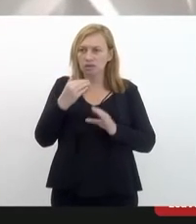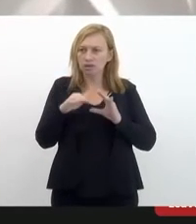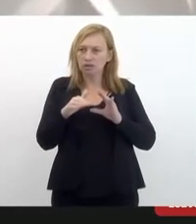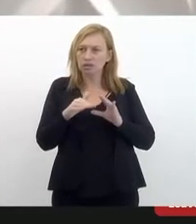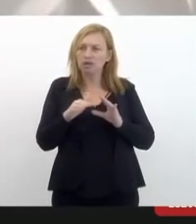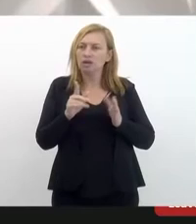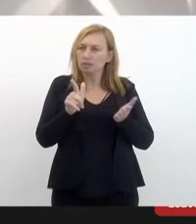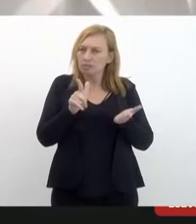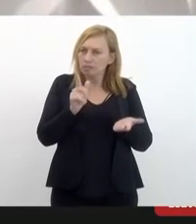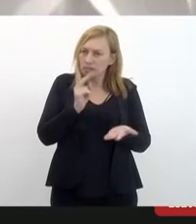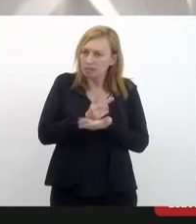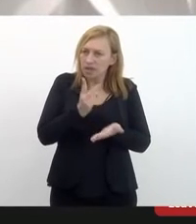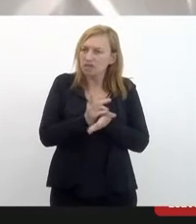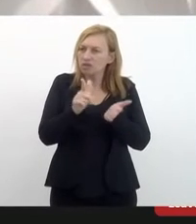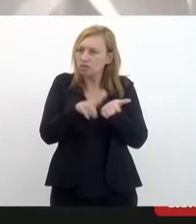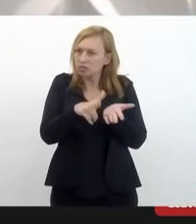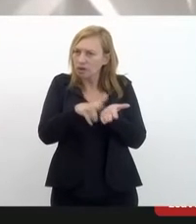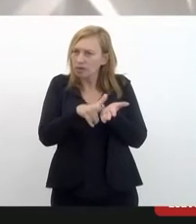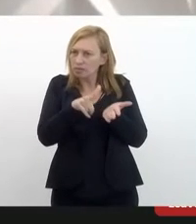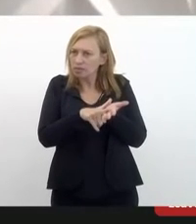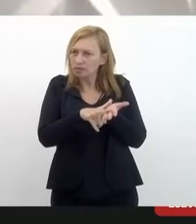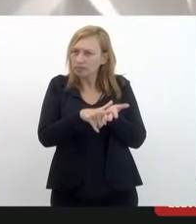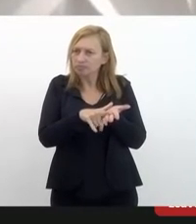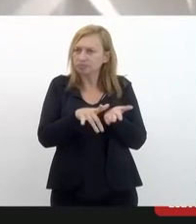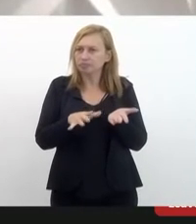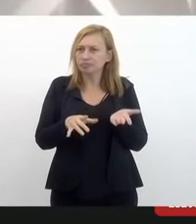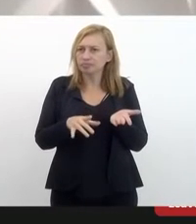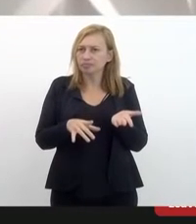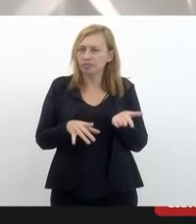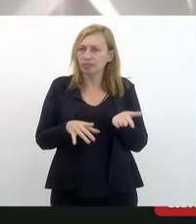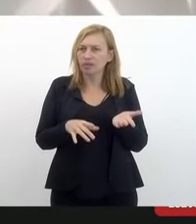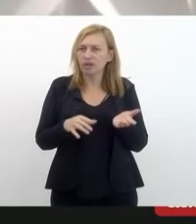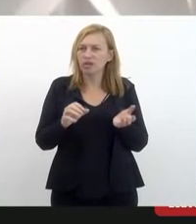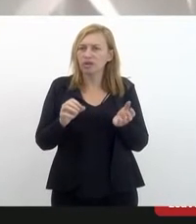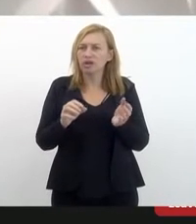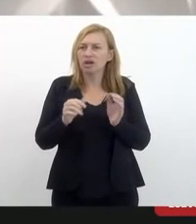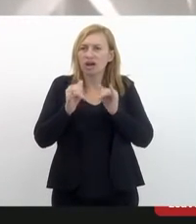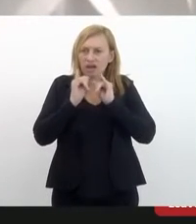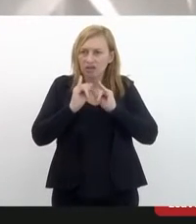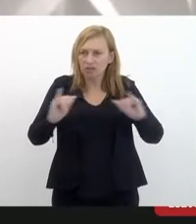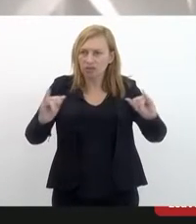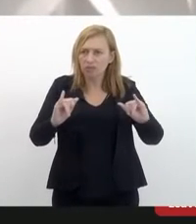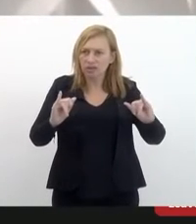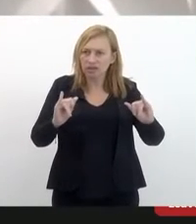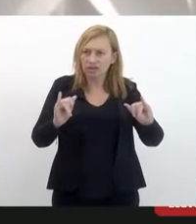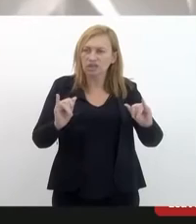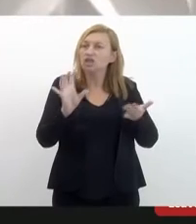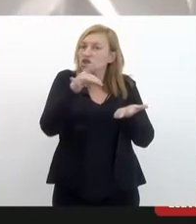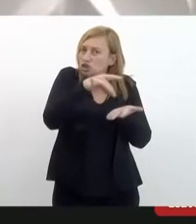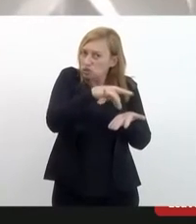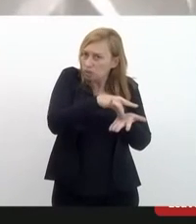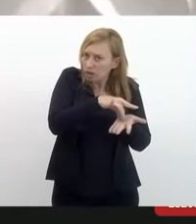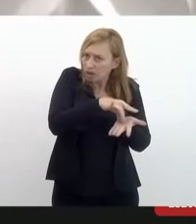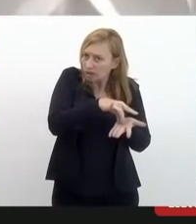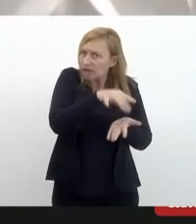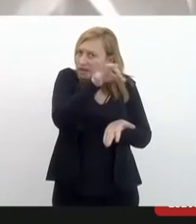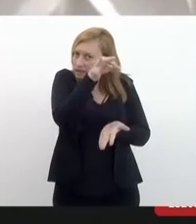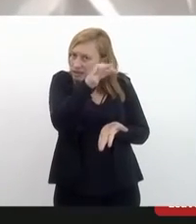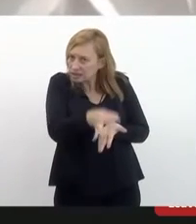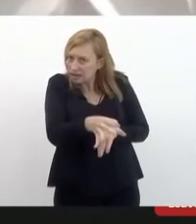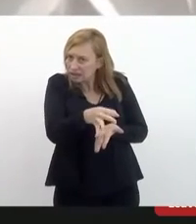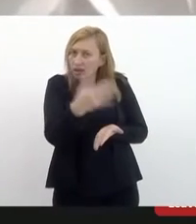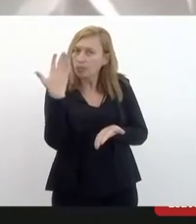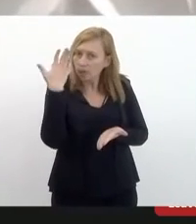formulário, a concepção do laudo é uma declaração formal de uma realidade constatada.